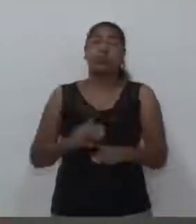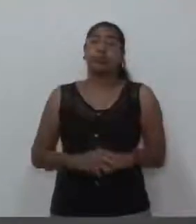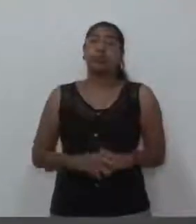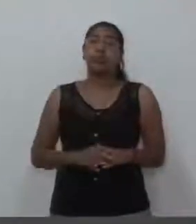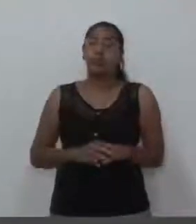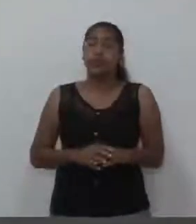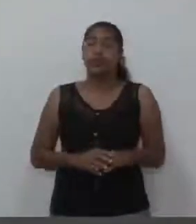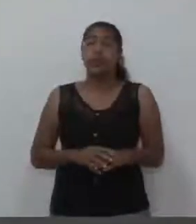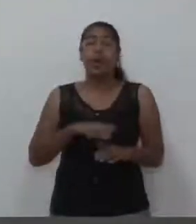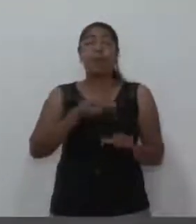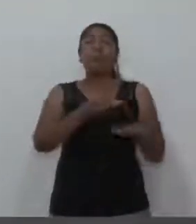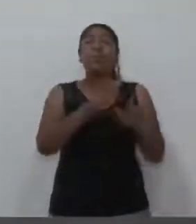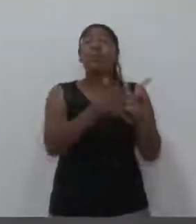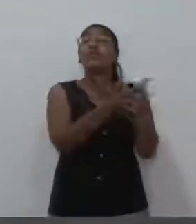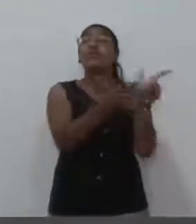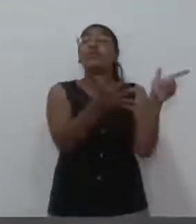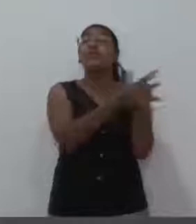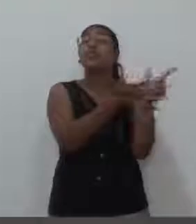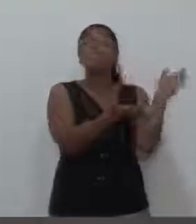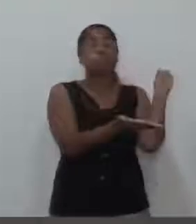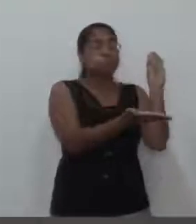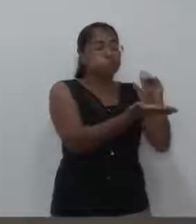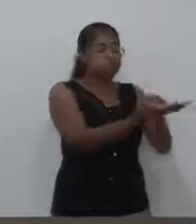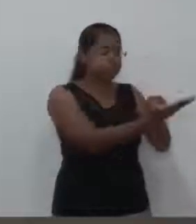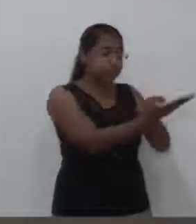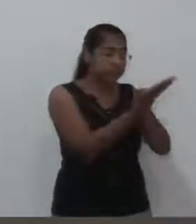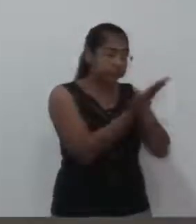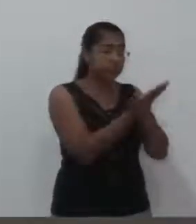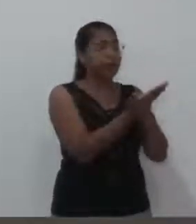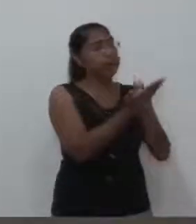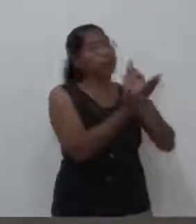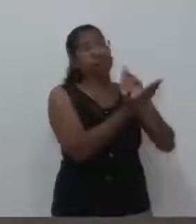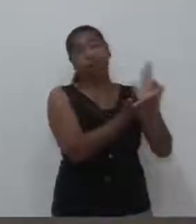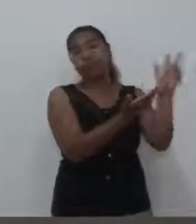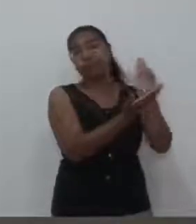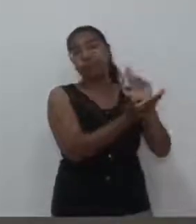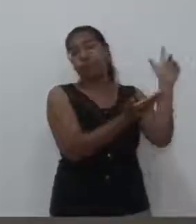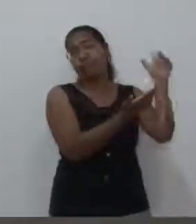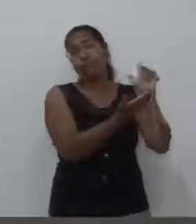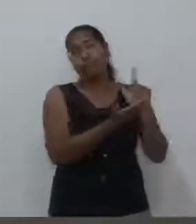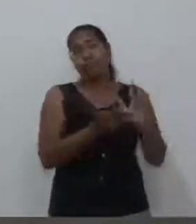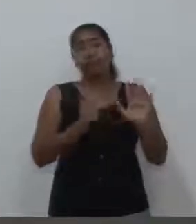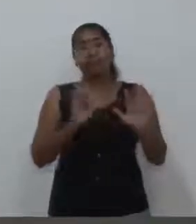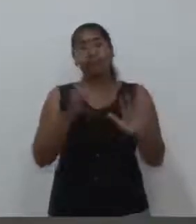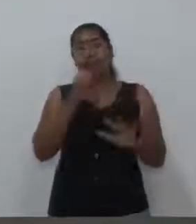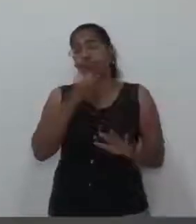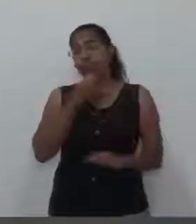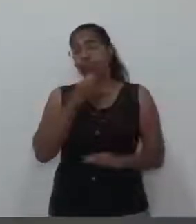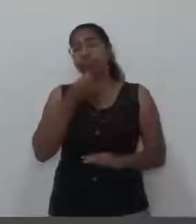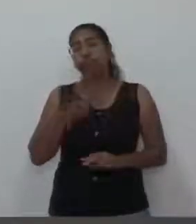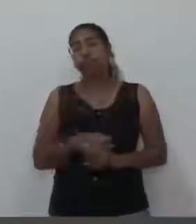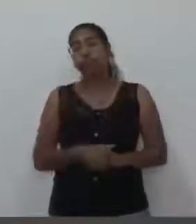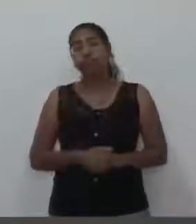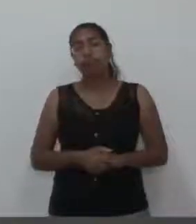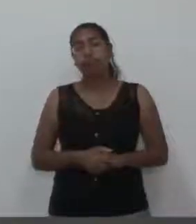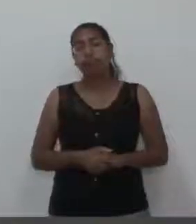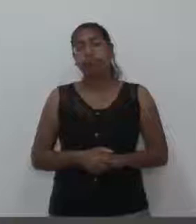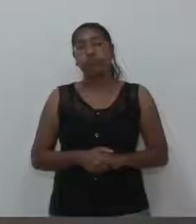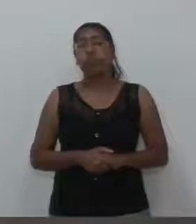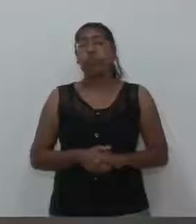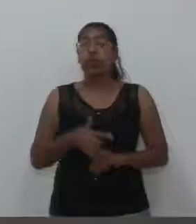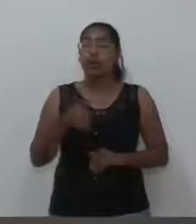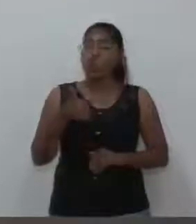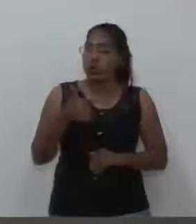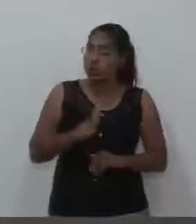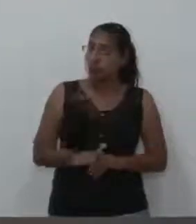versões em jornais, diferente daquilo que é fato, do que é real. Eu só posso lamentar, e volto a